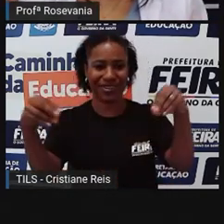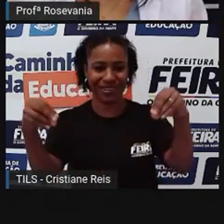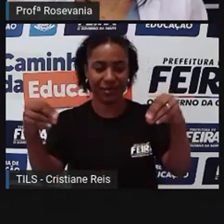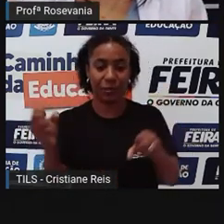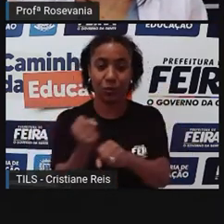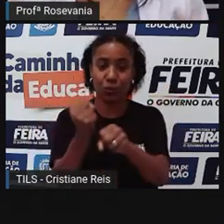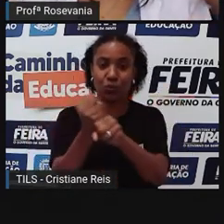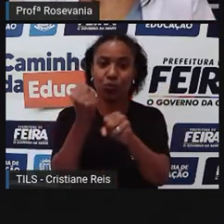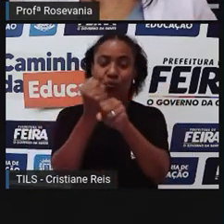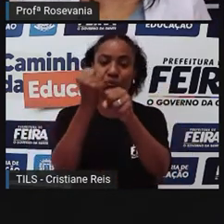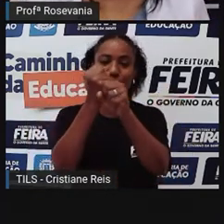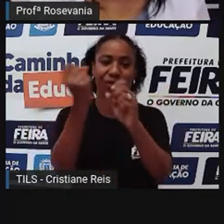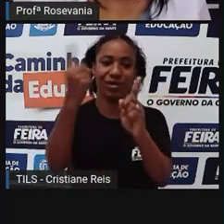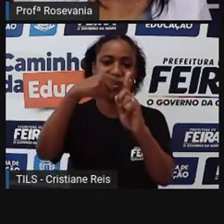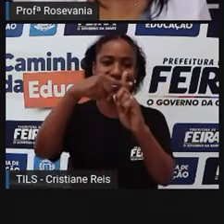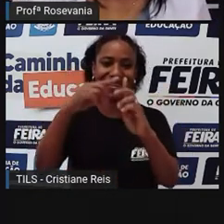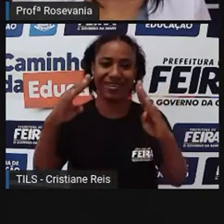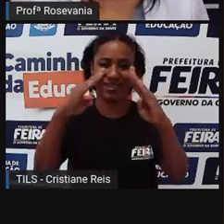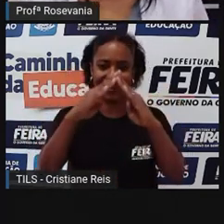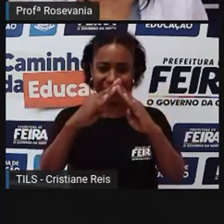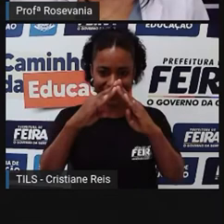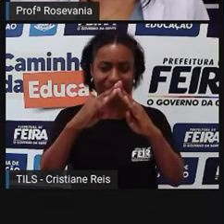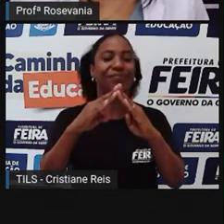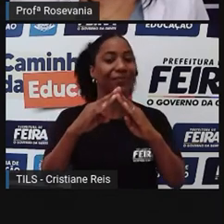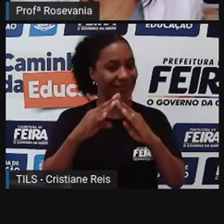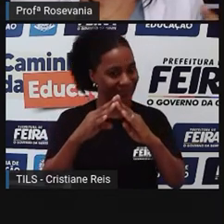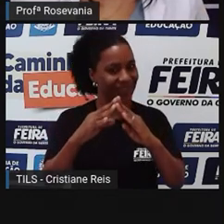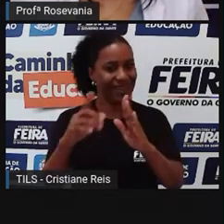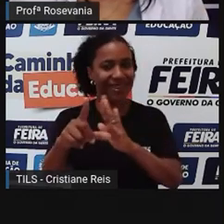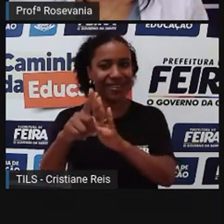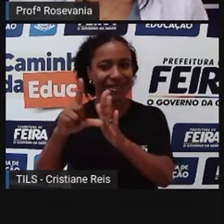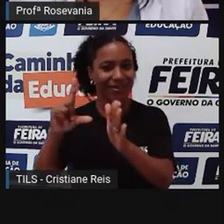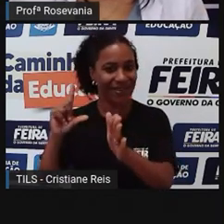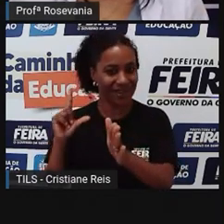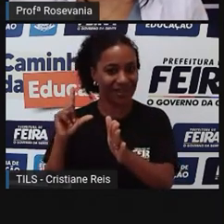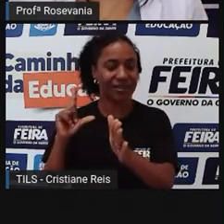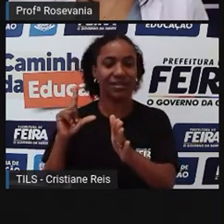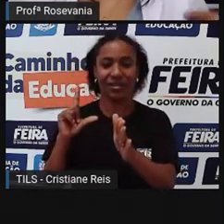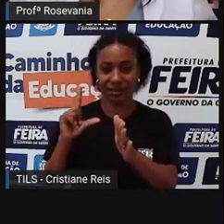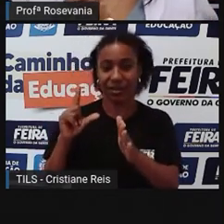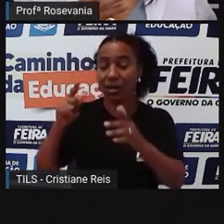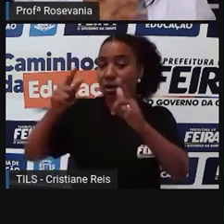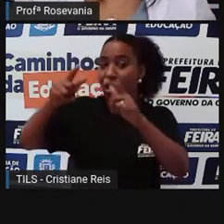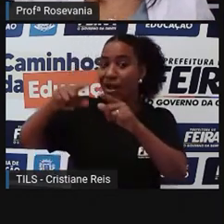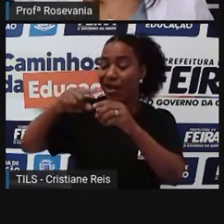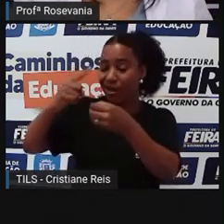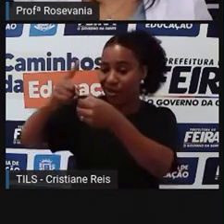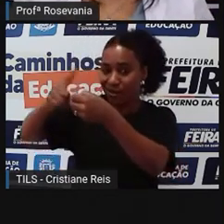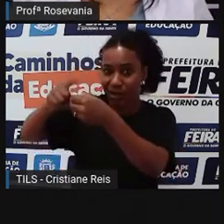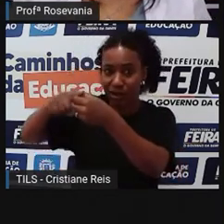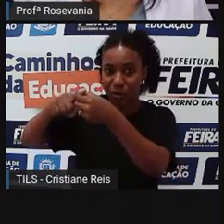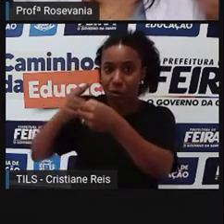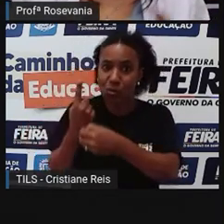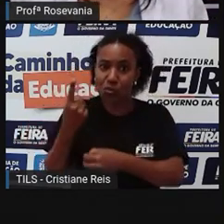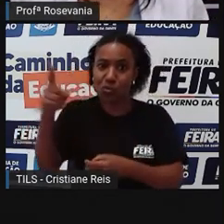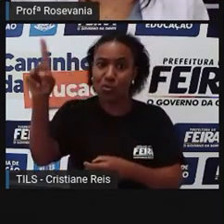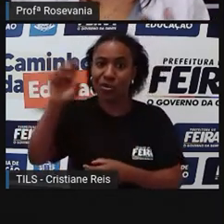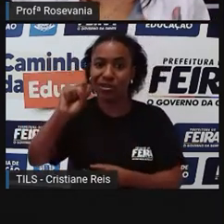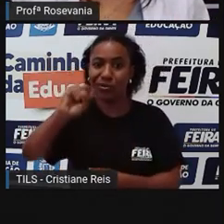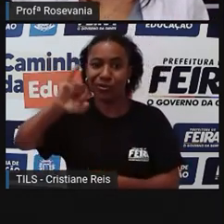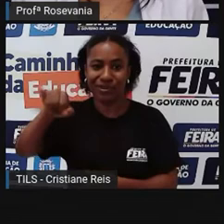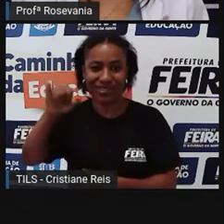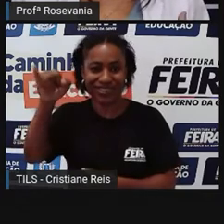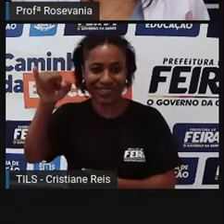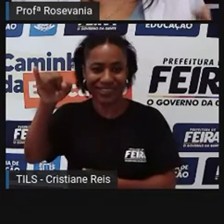a igreja de São José era lá em São José das Itapororocas, né, no Distrito de Maria Quitéria atualmente, aí ela veio de lá para cá.